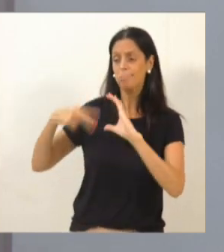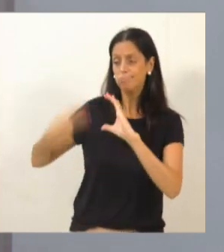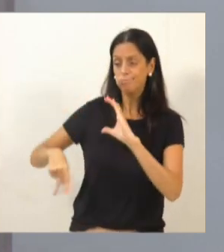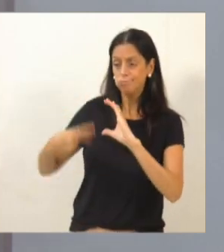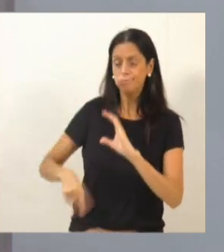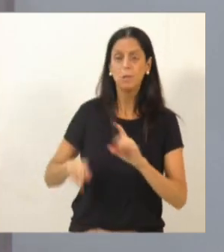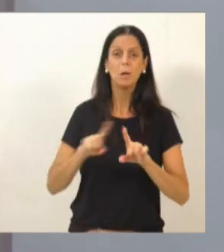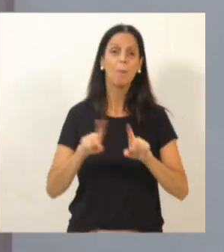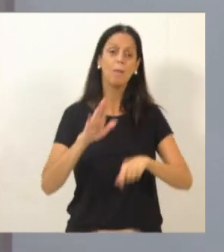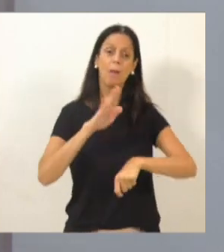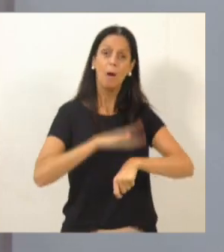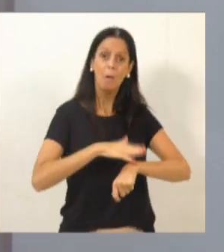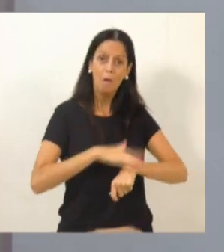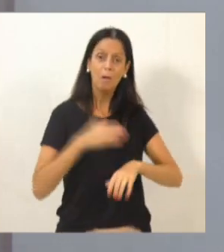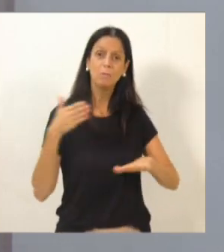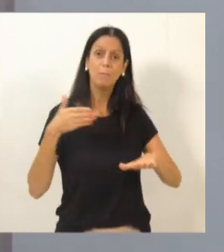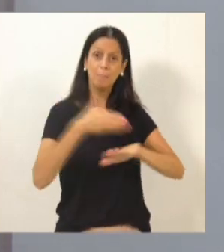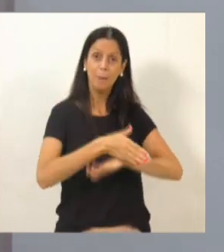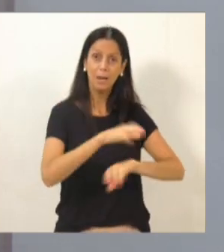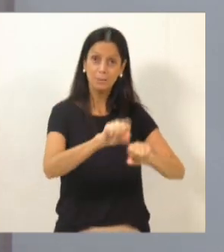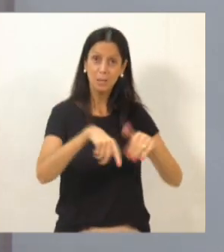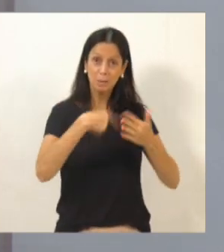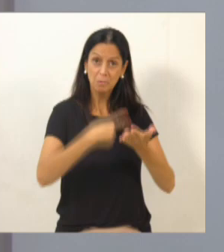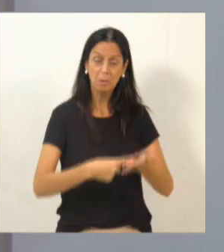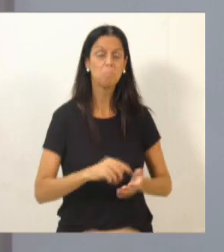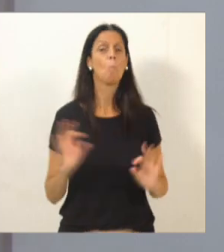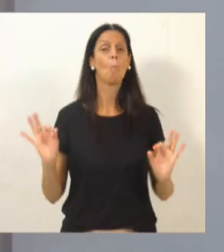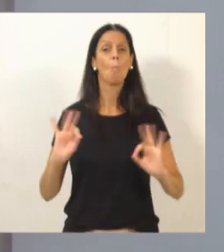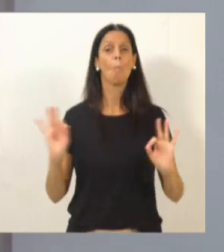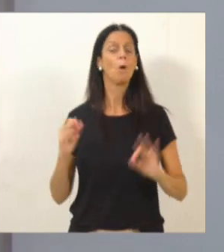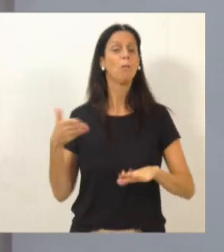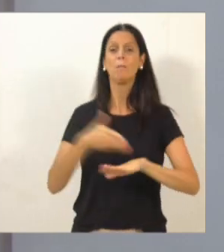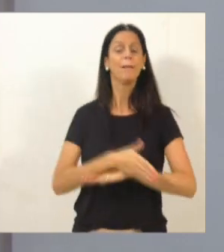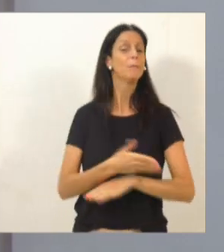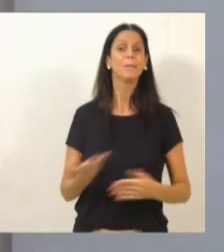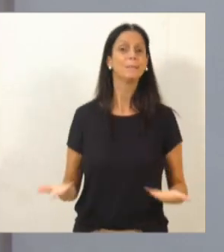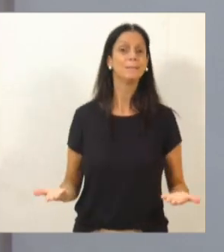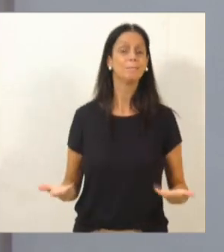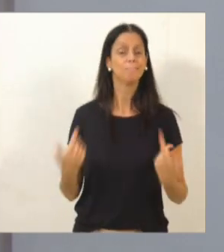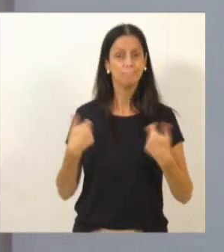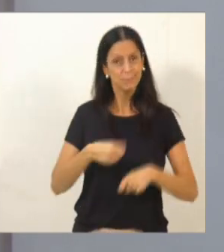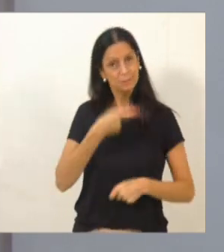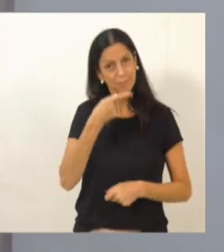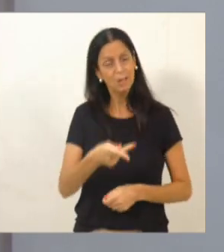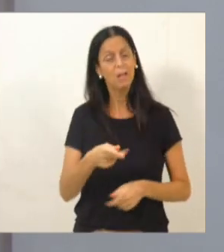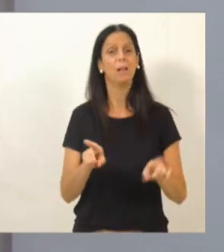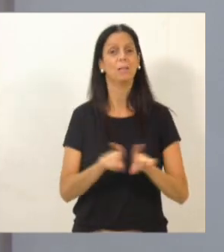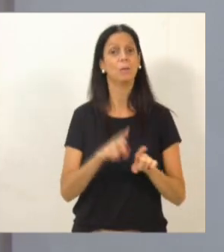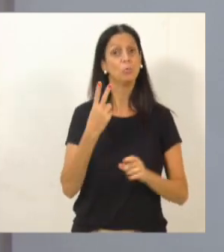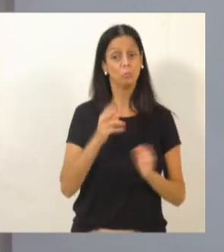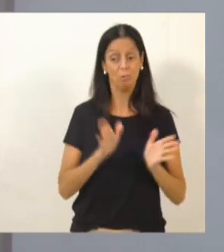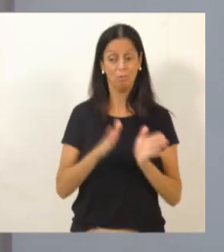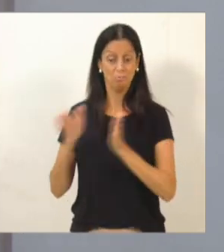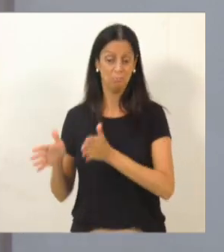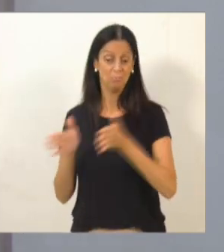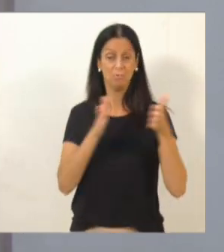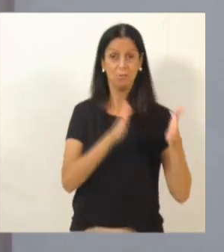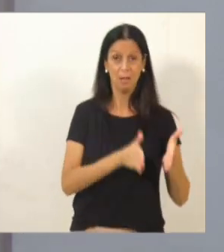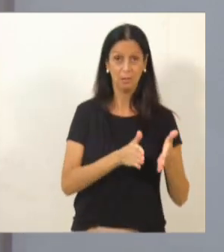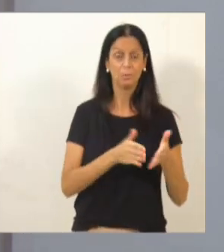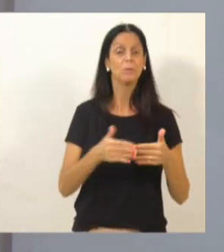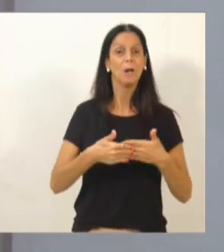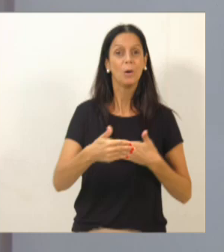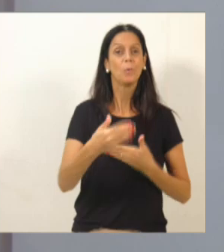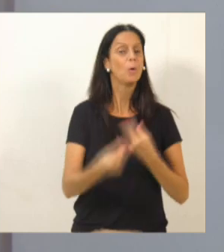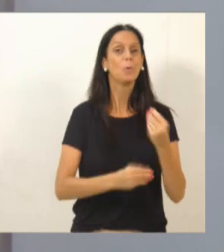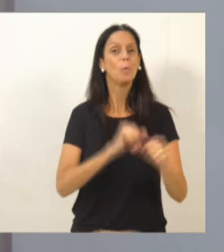na hora de comparecer, também tem esses espaços, também não vêm. Então, gente precisa destacar isso. Porque a gente só vai modificar e ter a ideia da